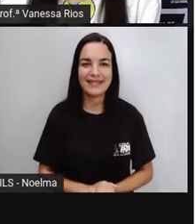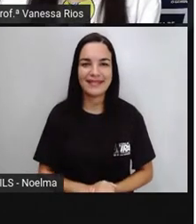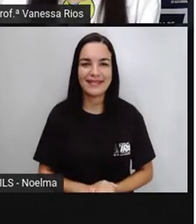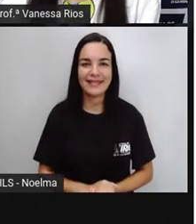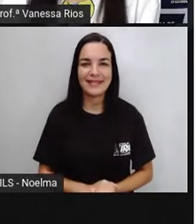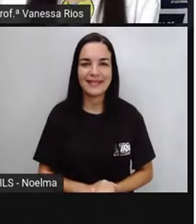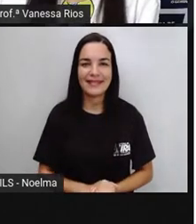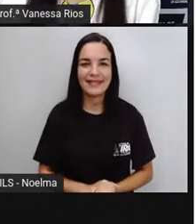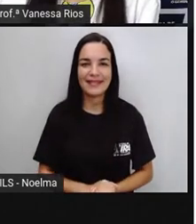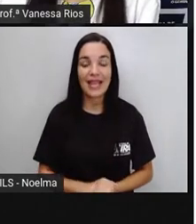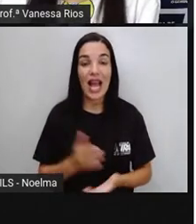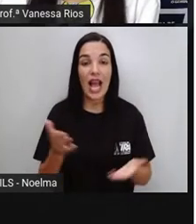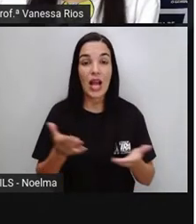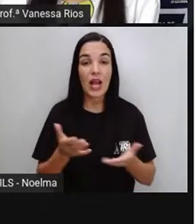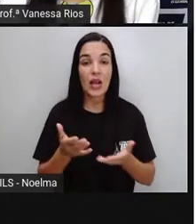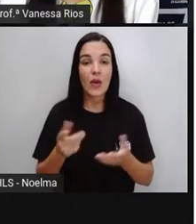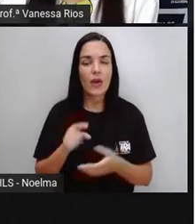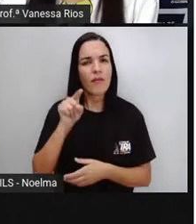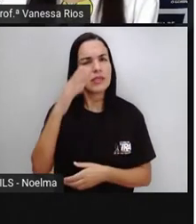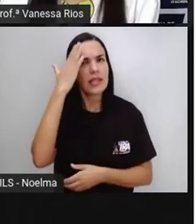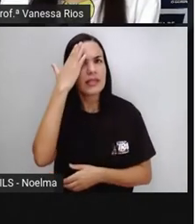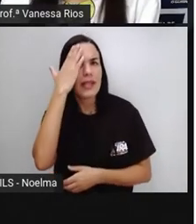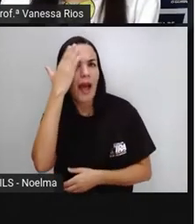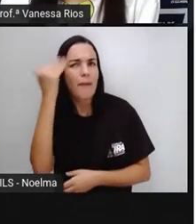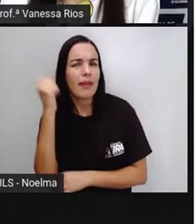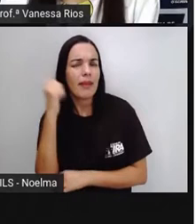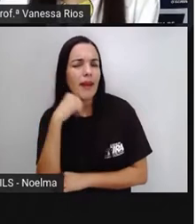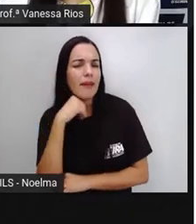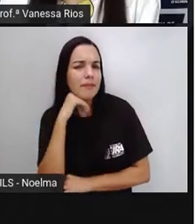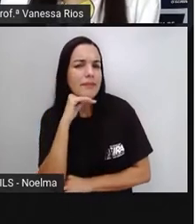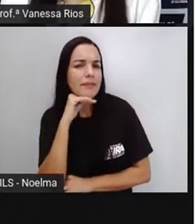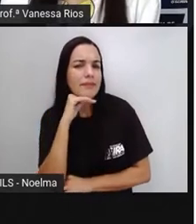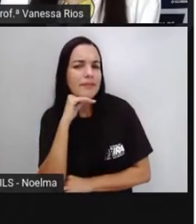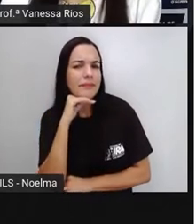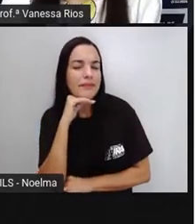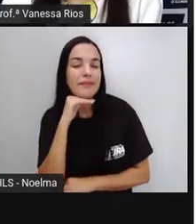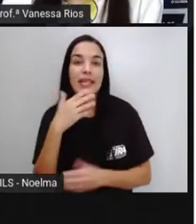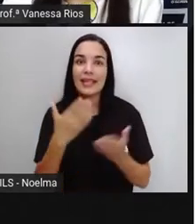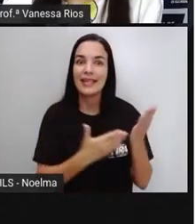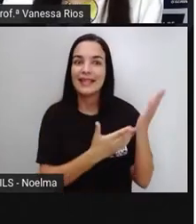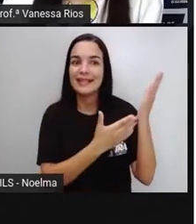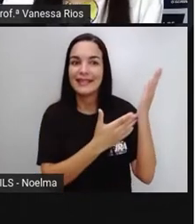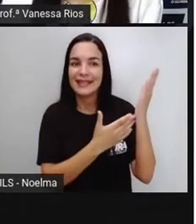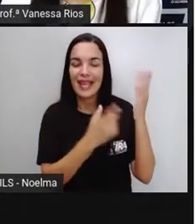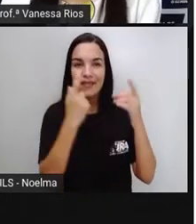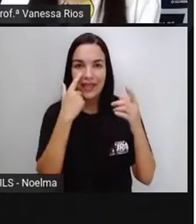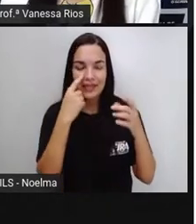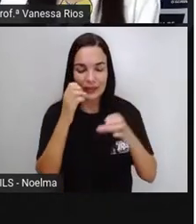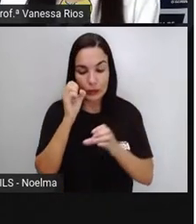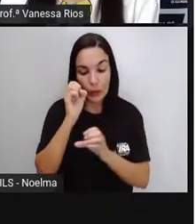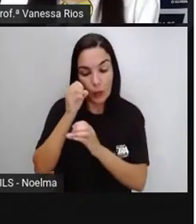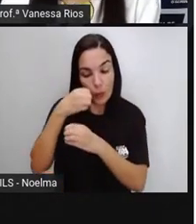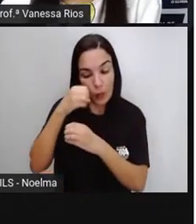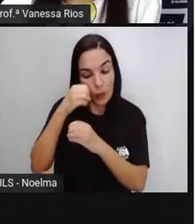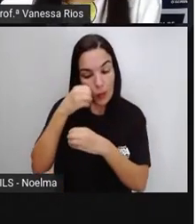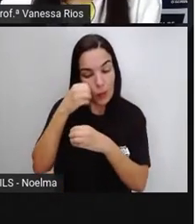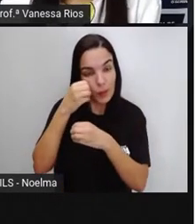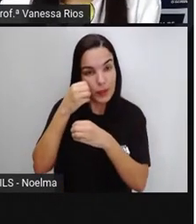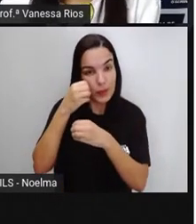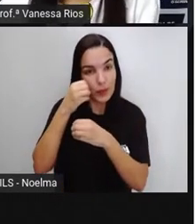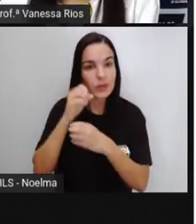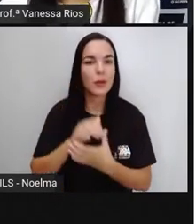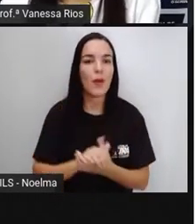E a ProTraz aqui, ó, você sabia? E aí essa imagem justamente de um aparelho, né,